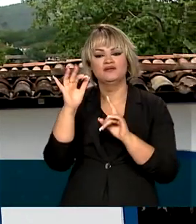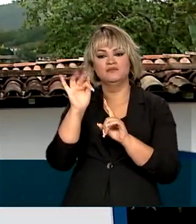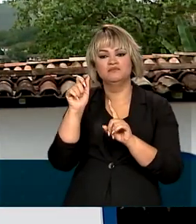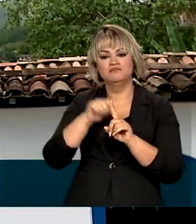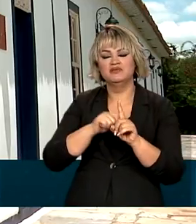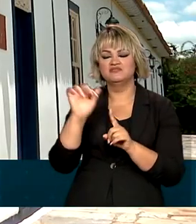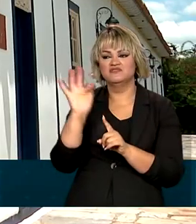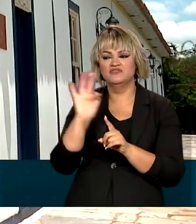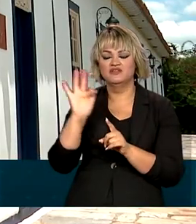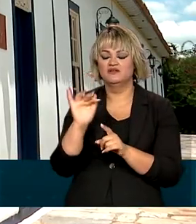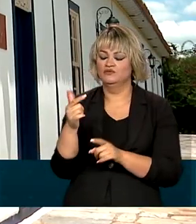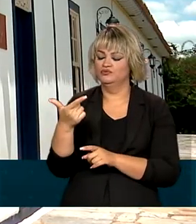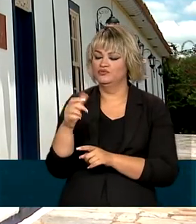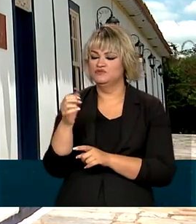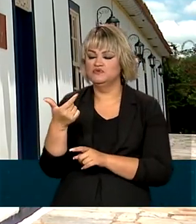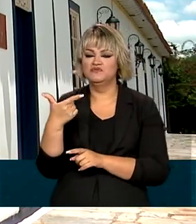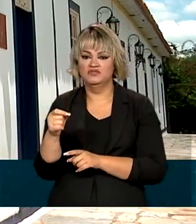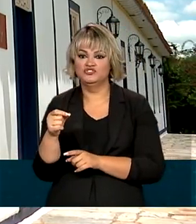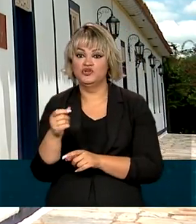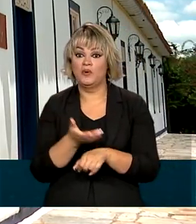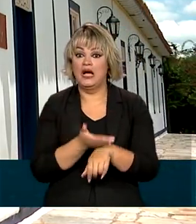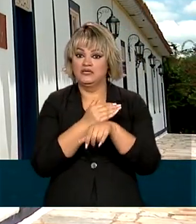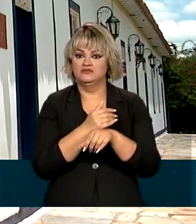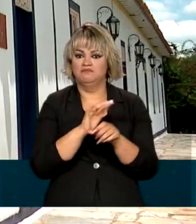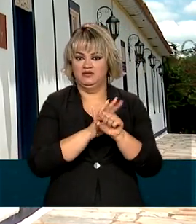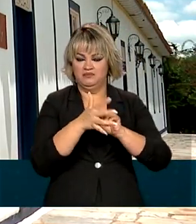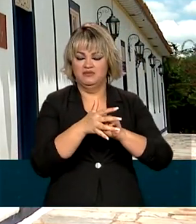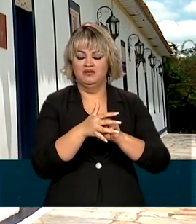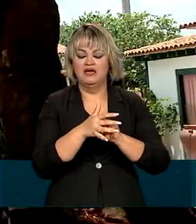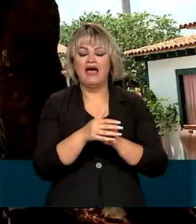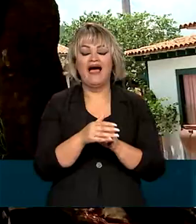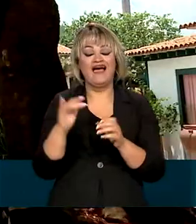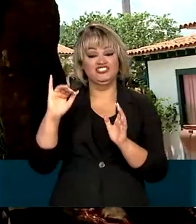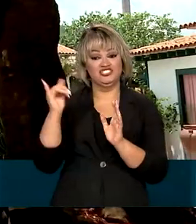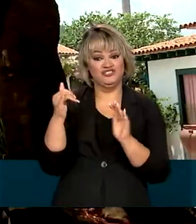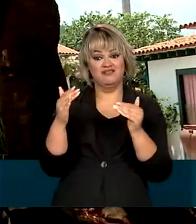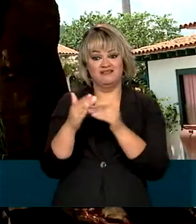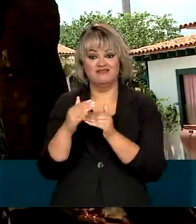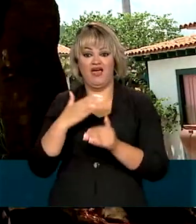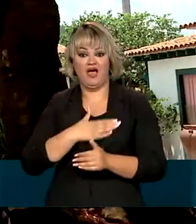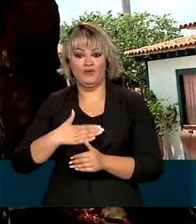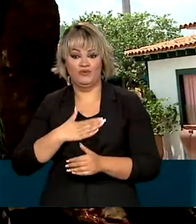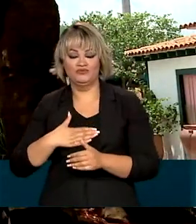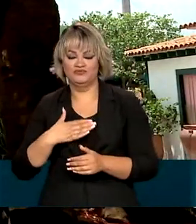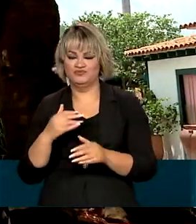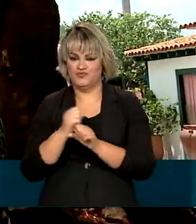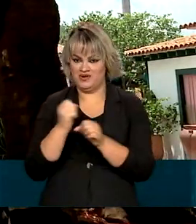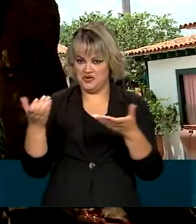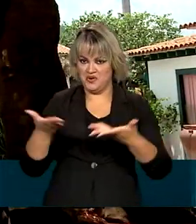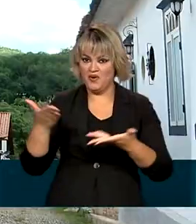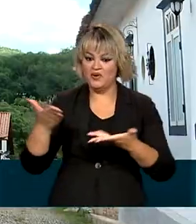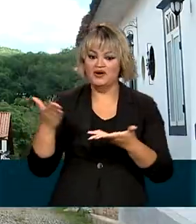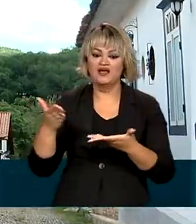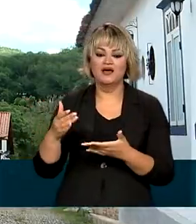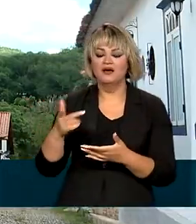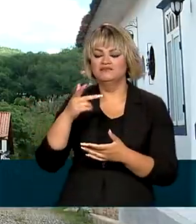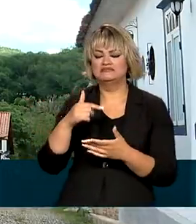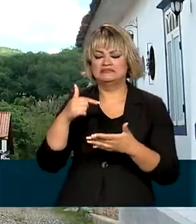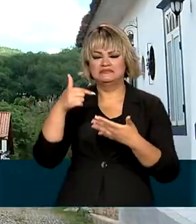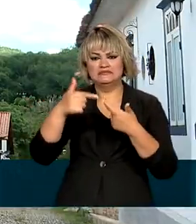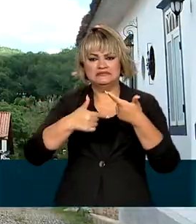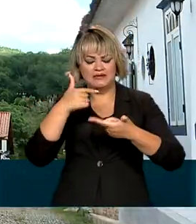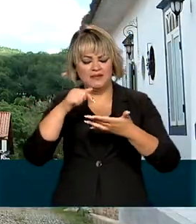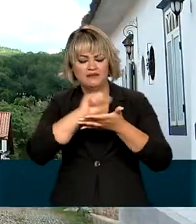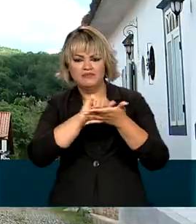2020, último mês antes da pandemia. Entre janeiro e agosto de 2022, o agregado de atividades